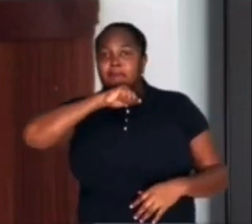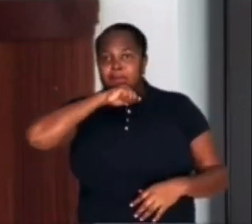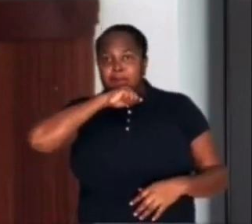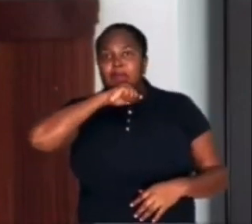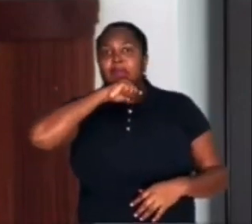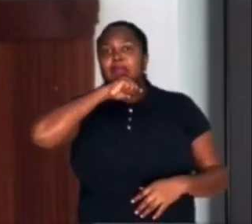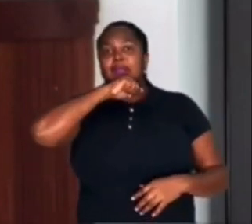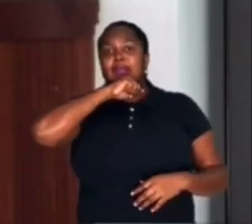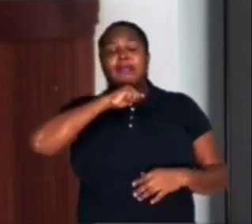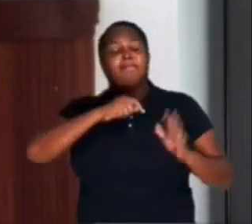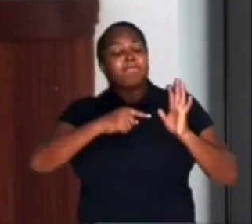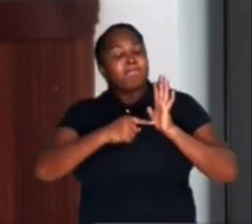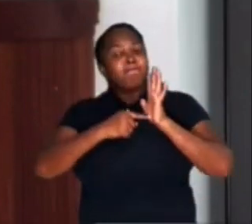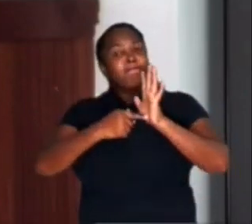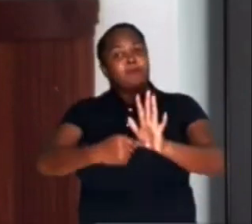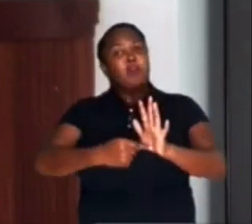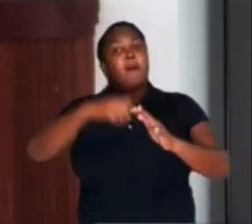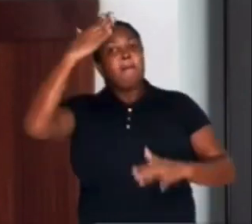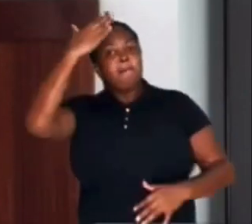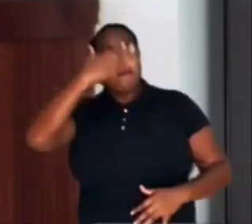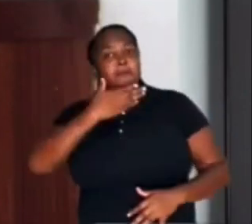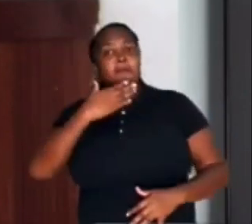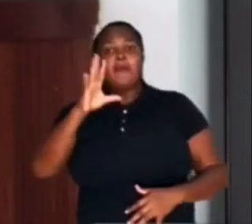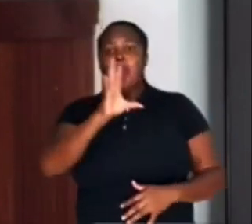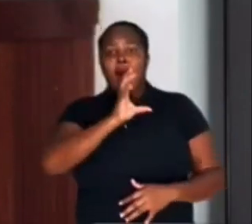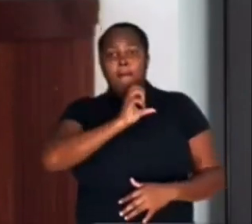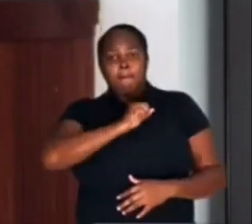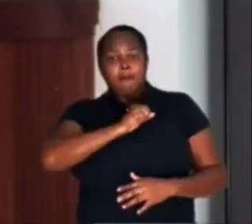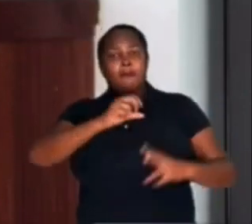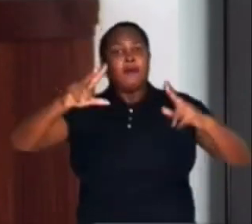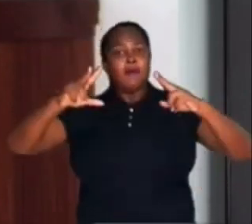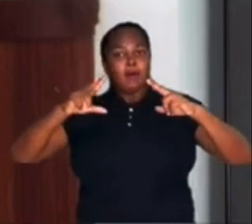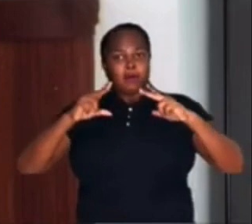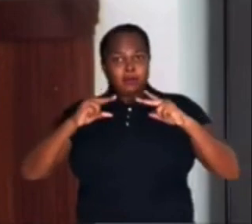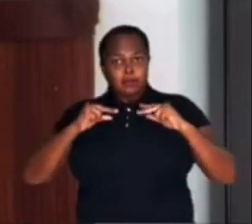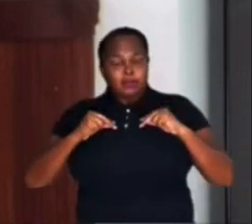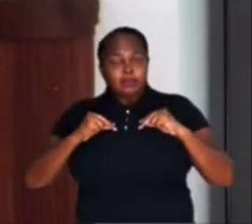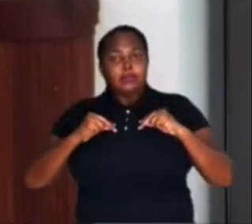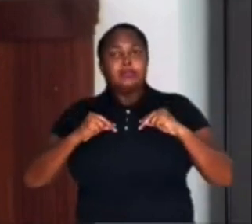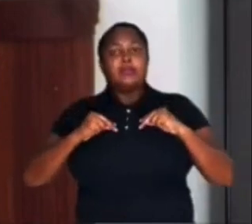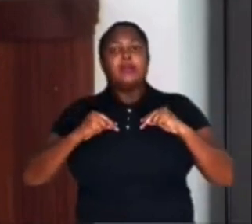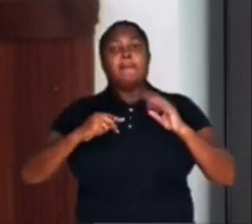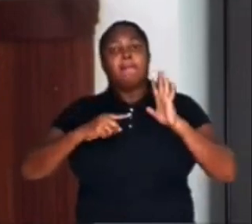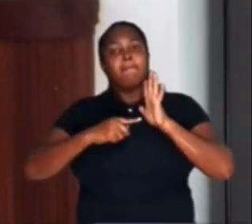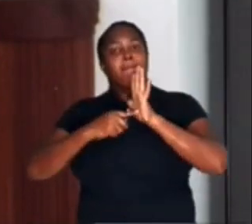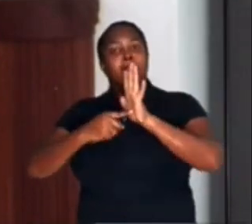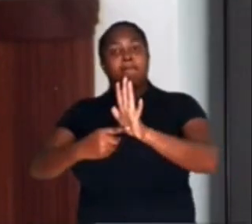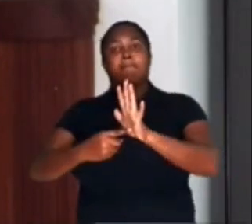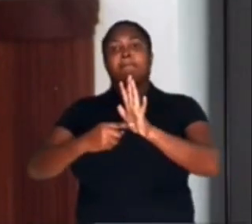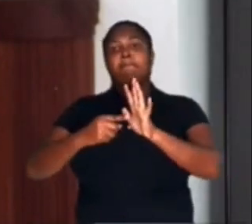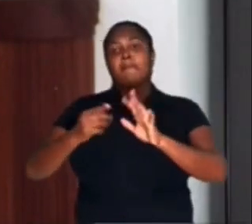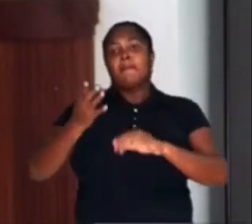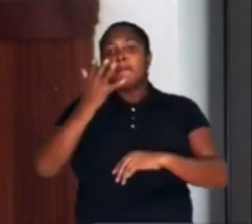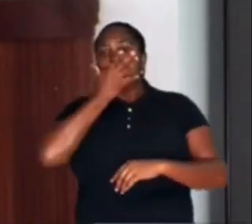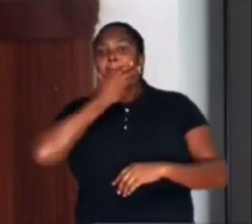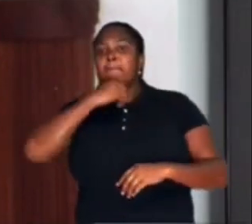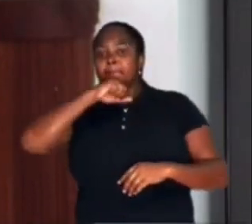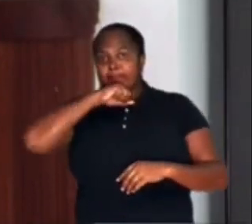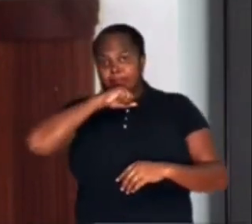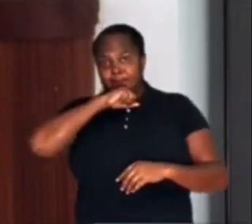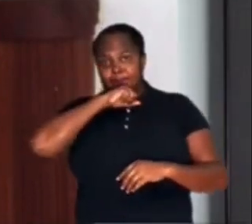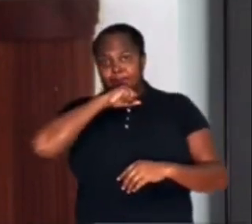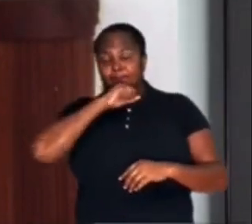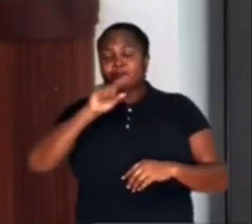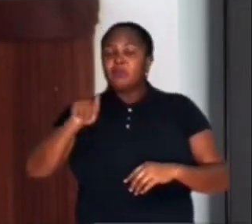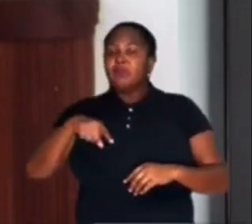manifestou amor e lealdade inquebrantáveis a meu pai, José Maria. Após o